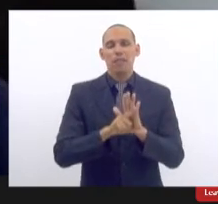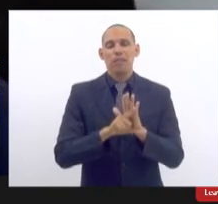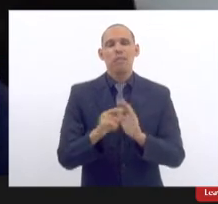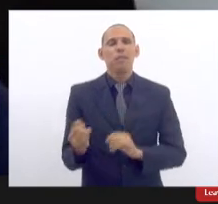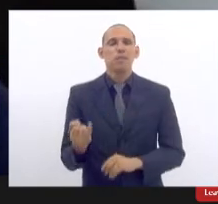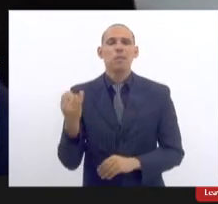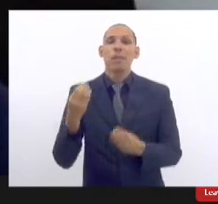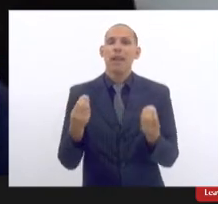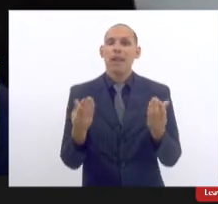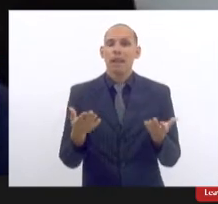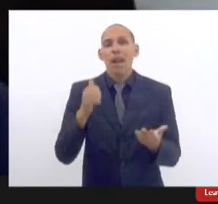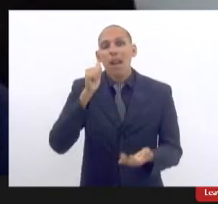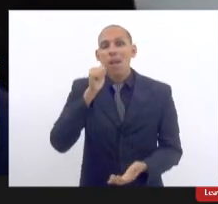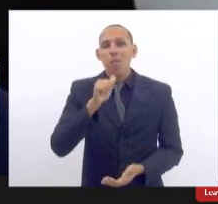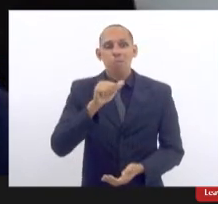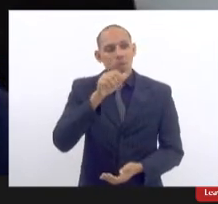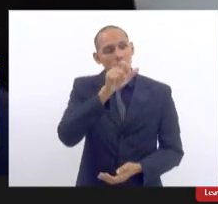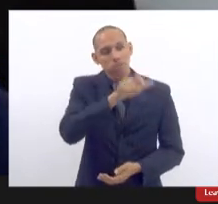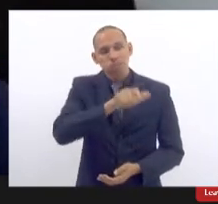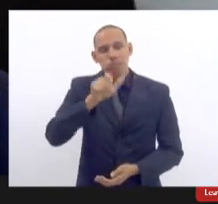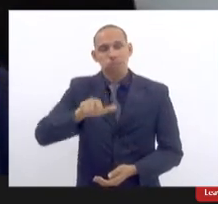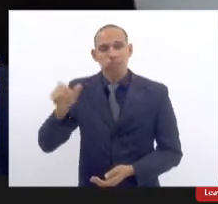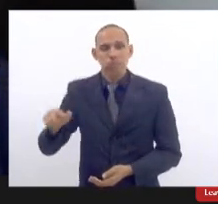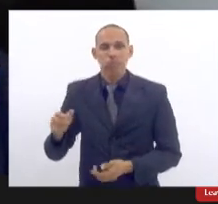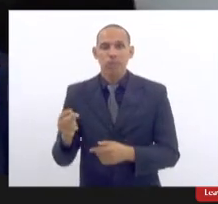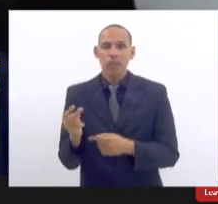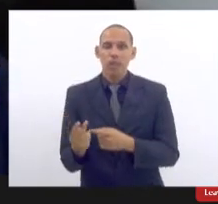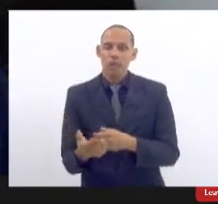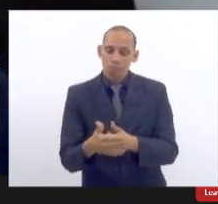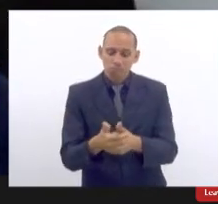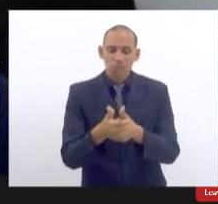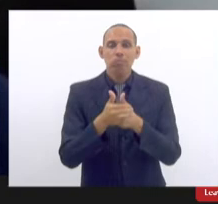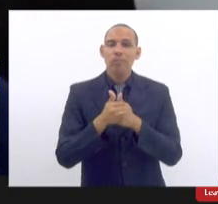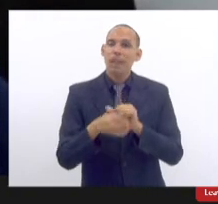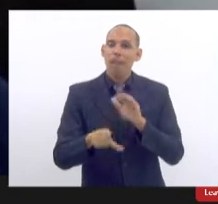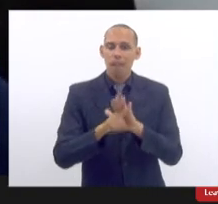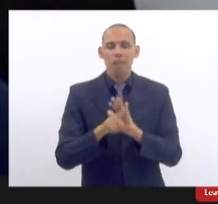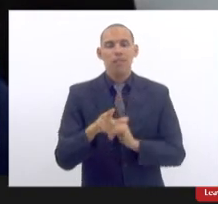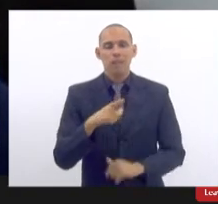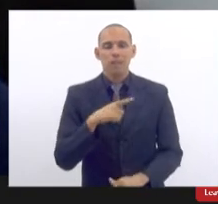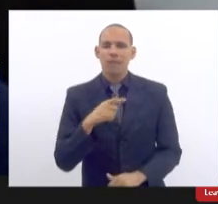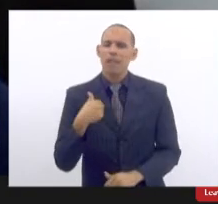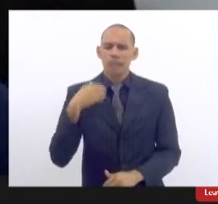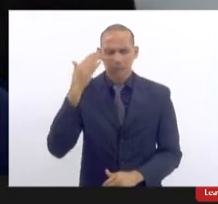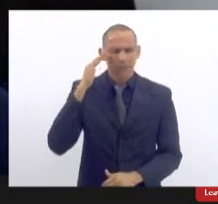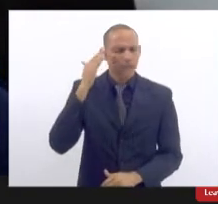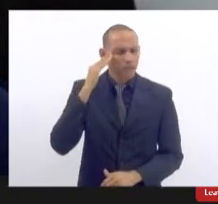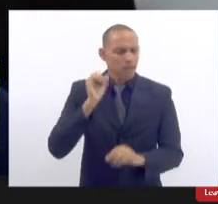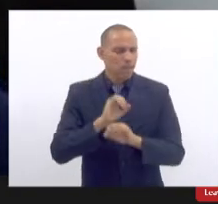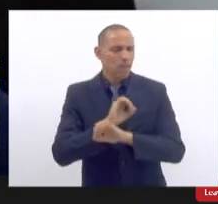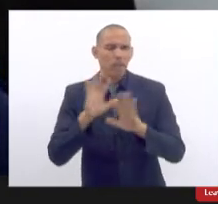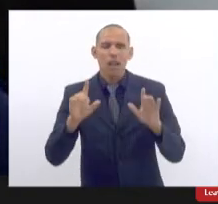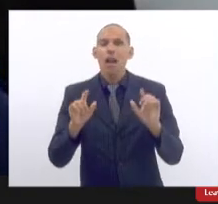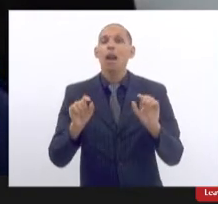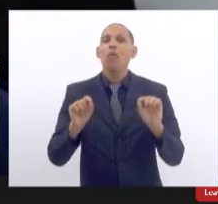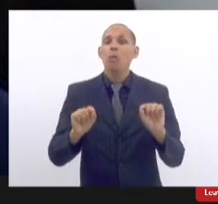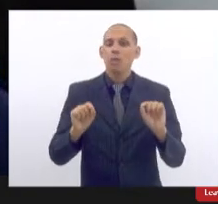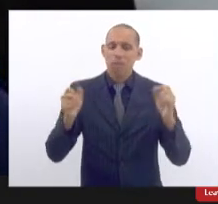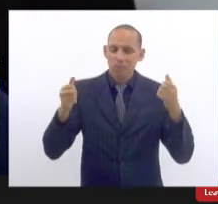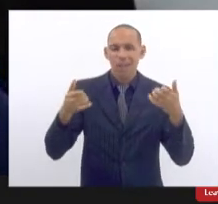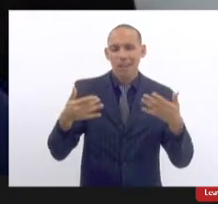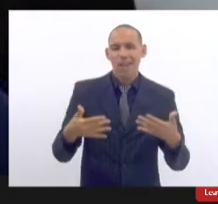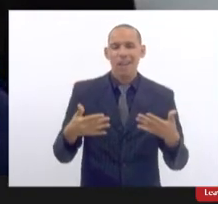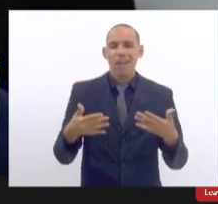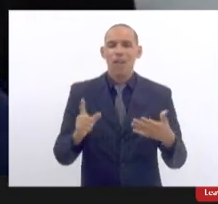que as mulheres tenham um acolhimento legal eu entendo perfeitamente essa questão que foi dita que nem